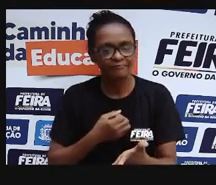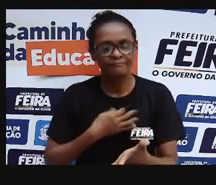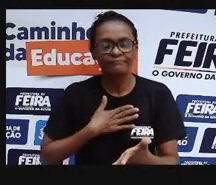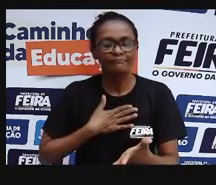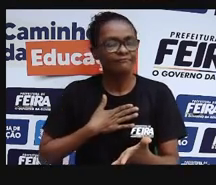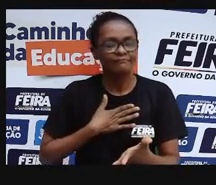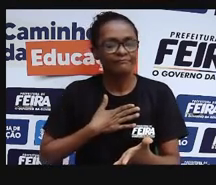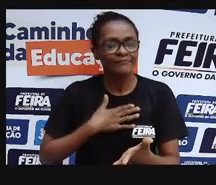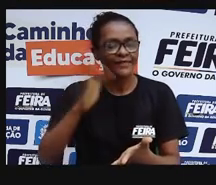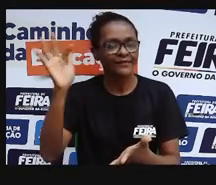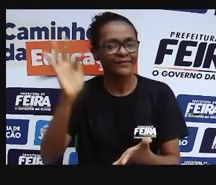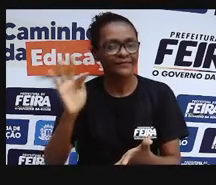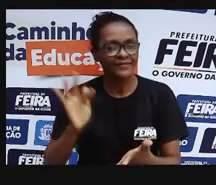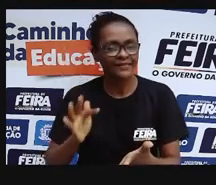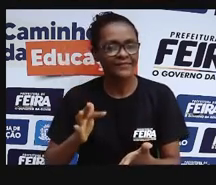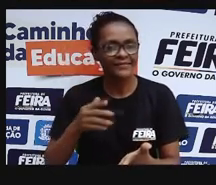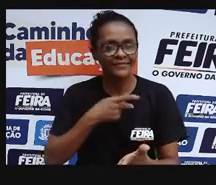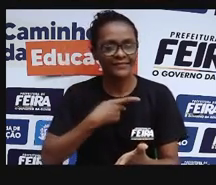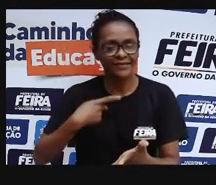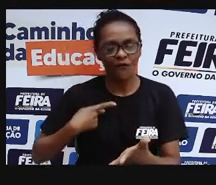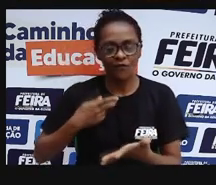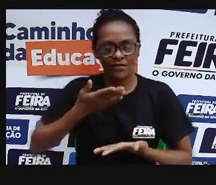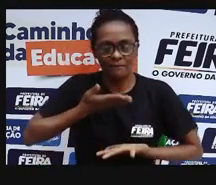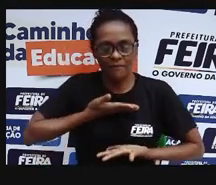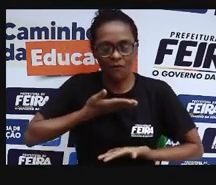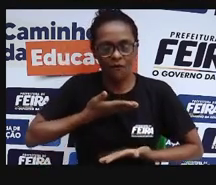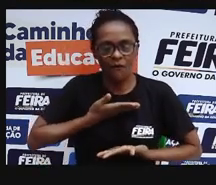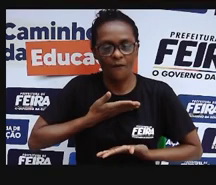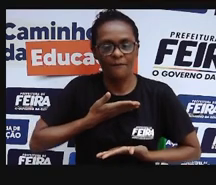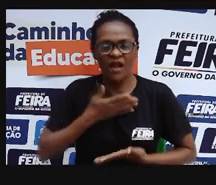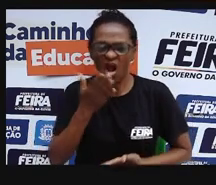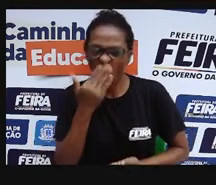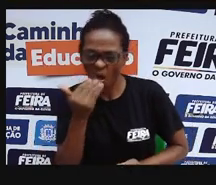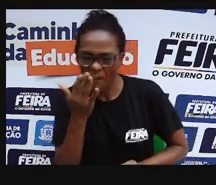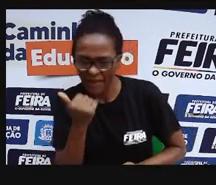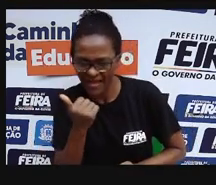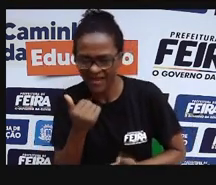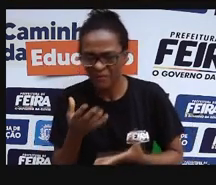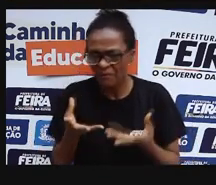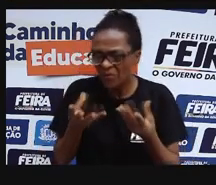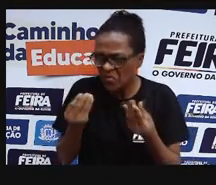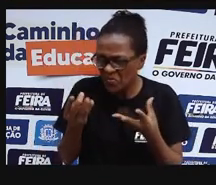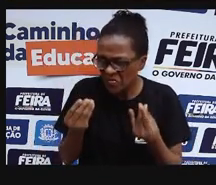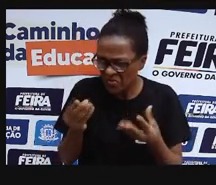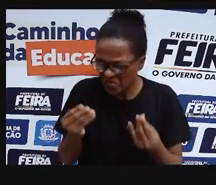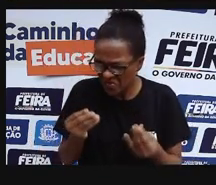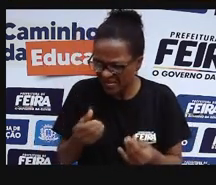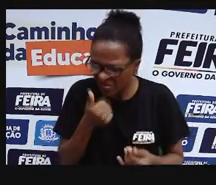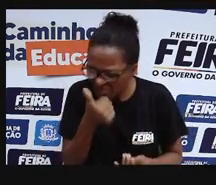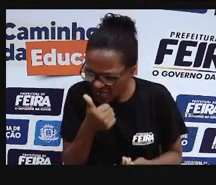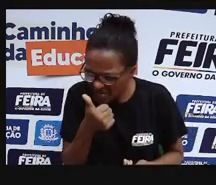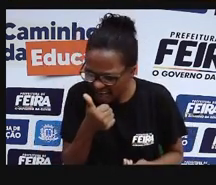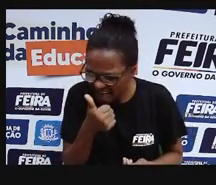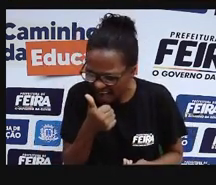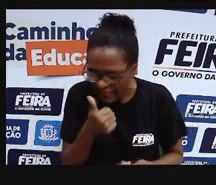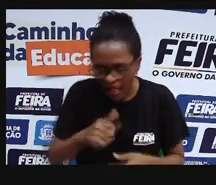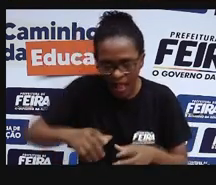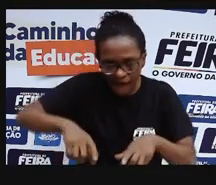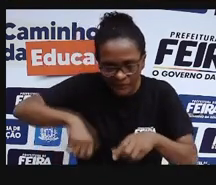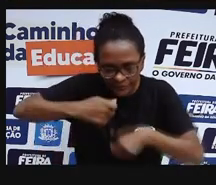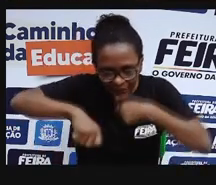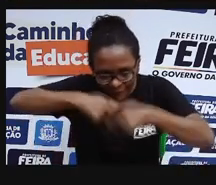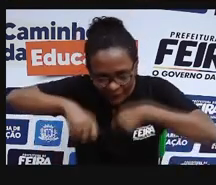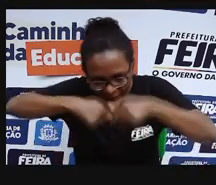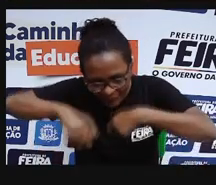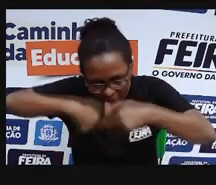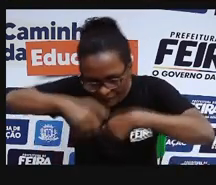saúde para o nosso corpo. Só que comer bem é comer em quantidade? Se eu comer um prato de feijão,